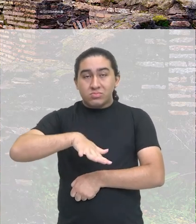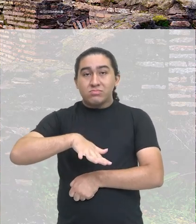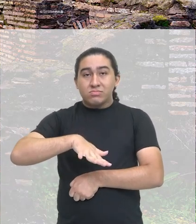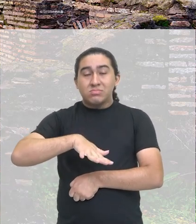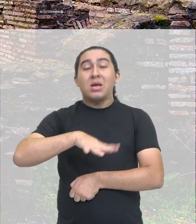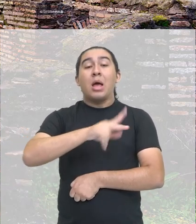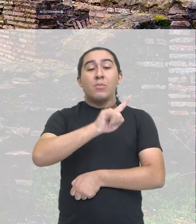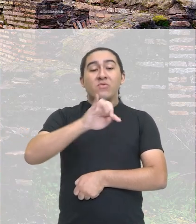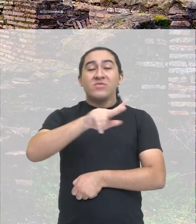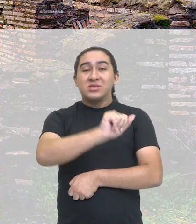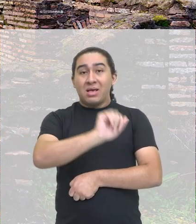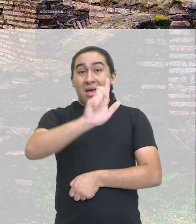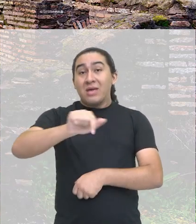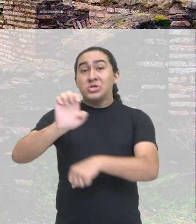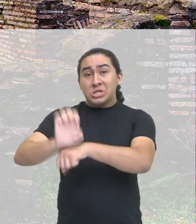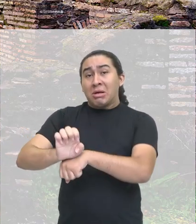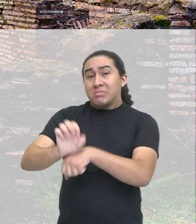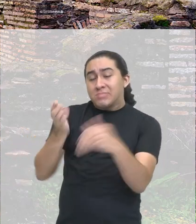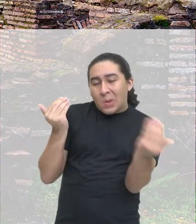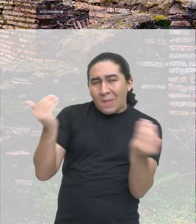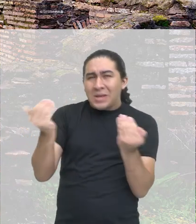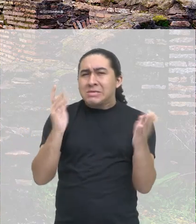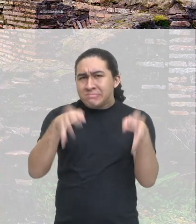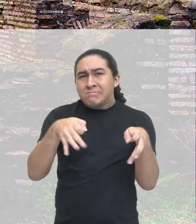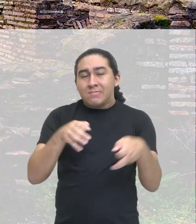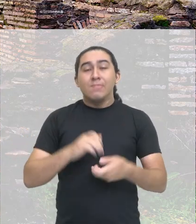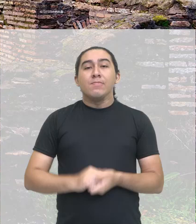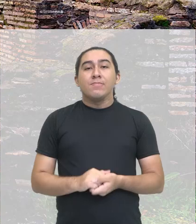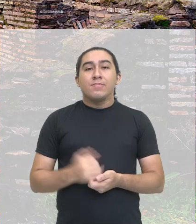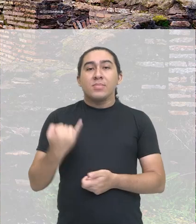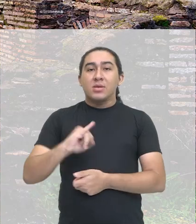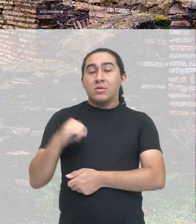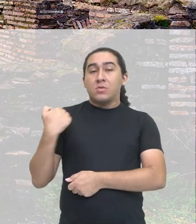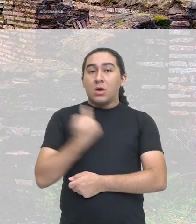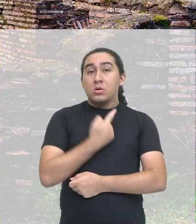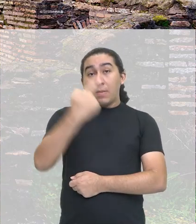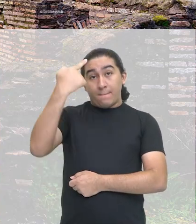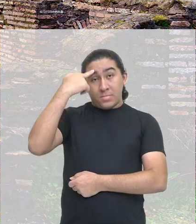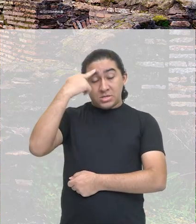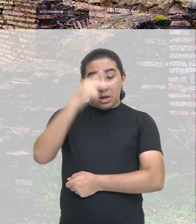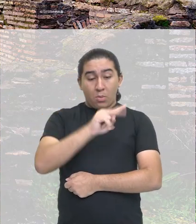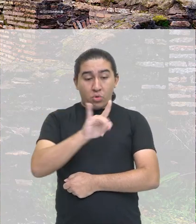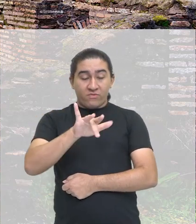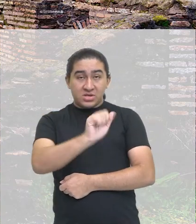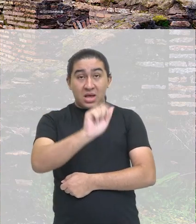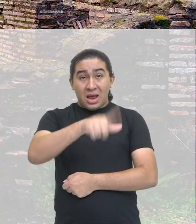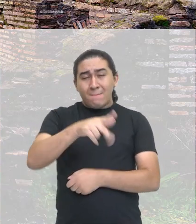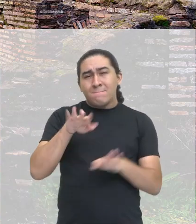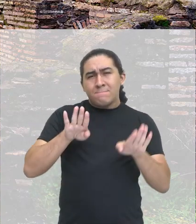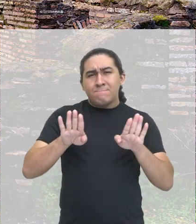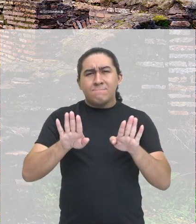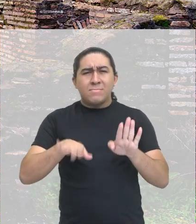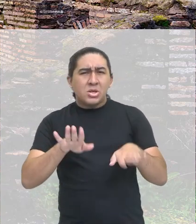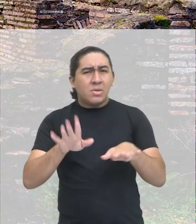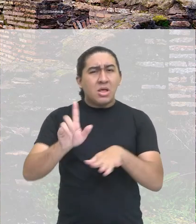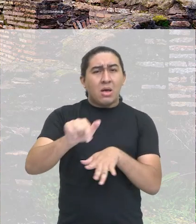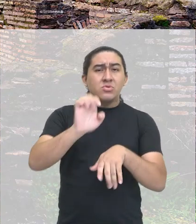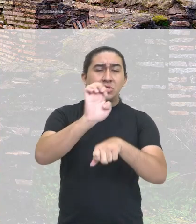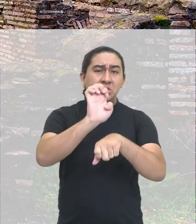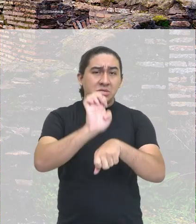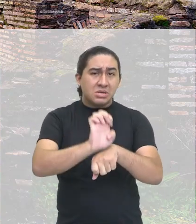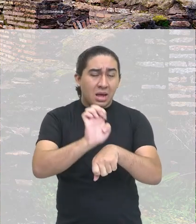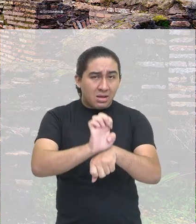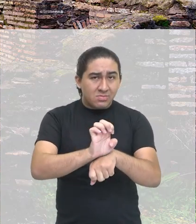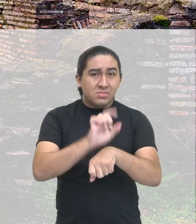seriam os Estados. Deu para entender a comparação? Então, quando nós falamos em províncias, seriam mais ou menos os Estados que faziam parte desse Império todo,